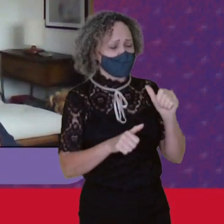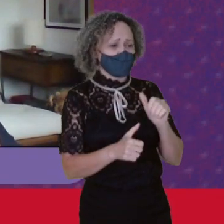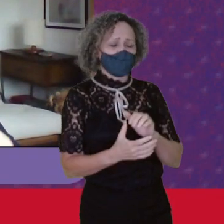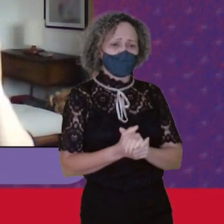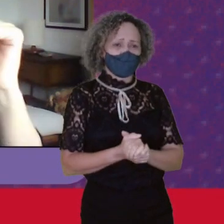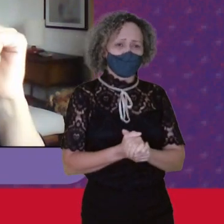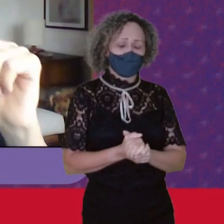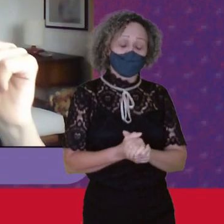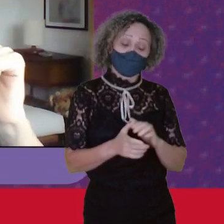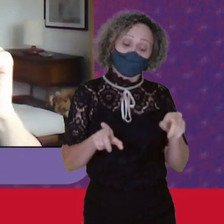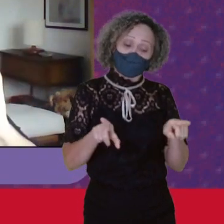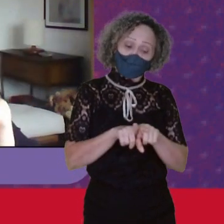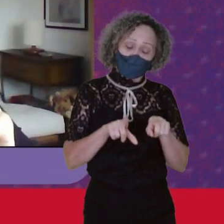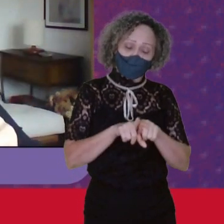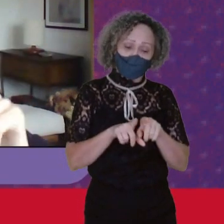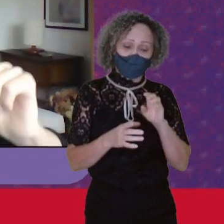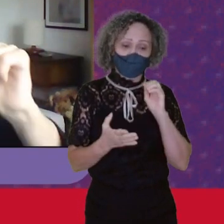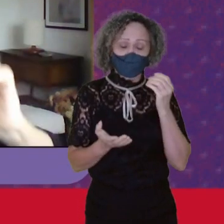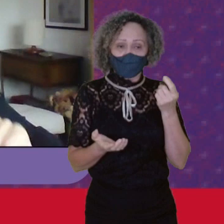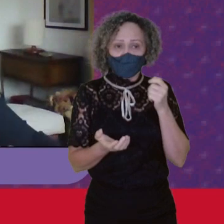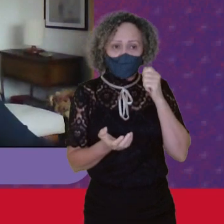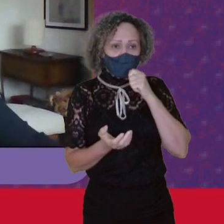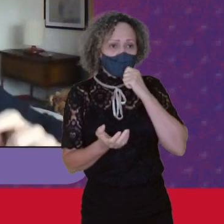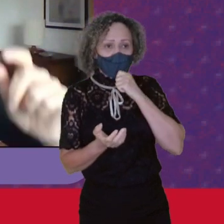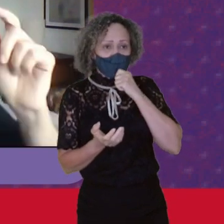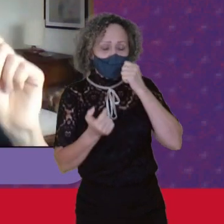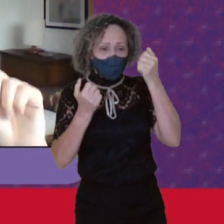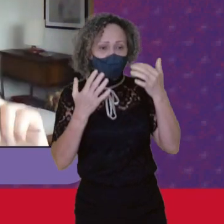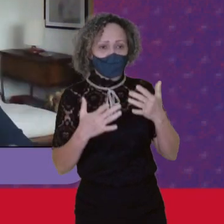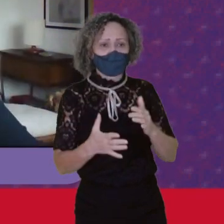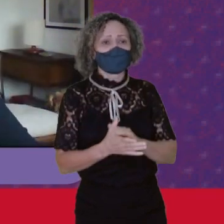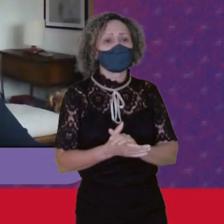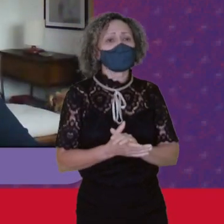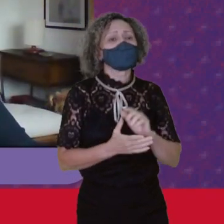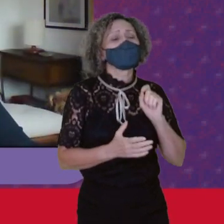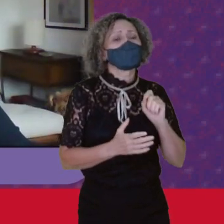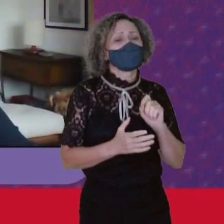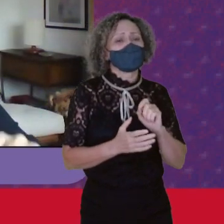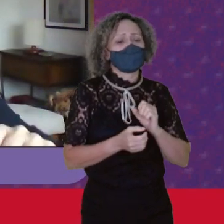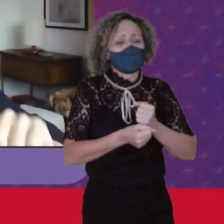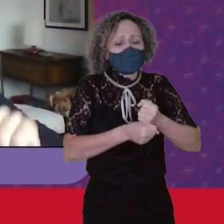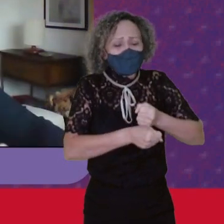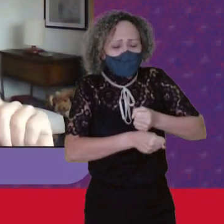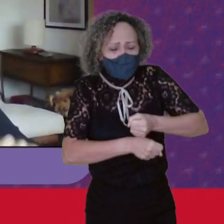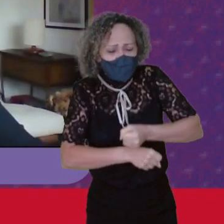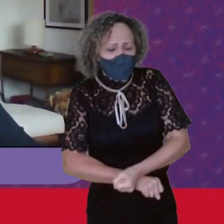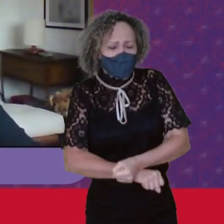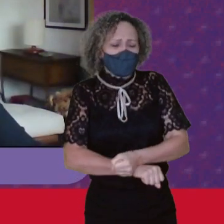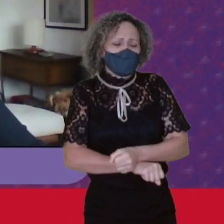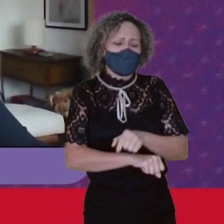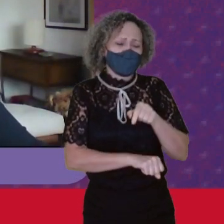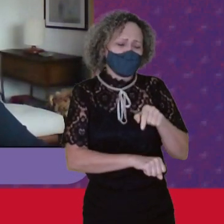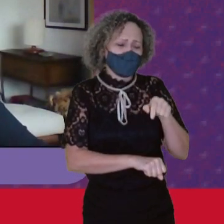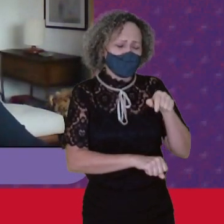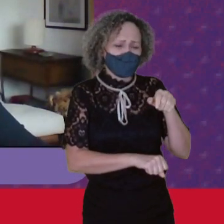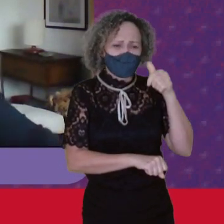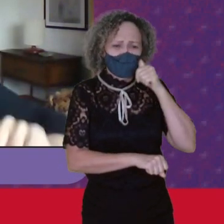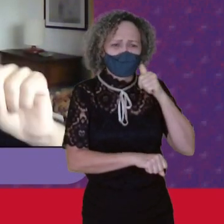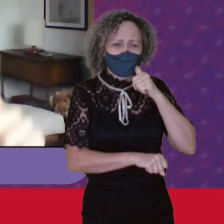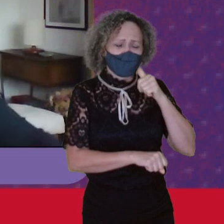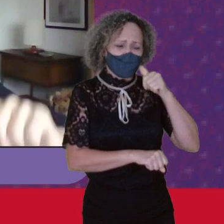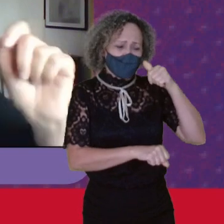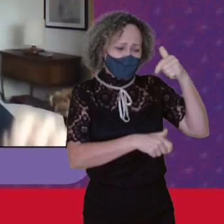aqui De abordar É que Justamente A sobrecarga Do trabalho Doméstico E de cuidados